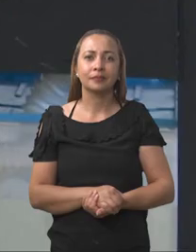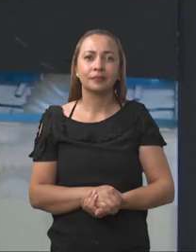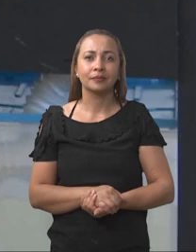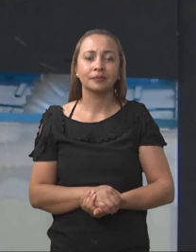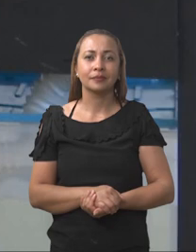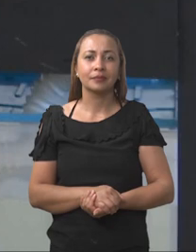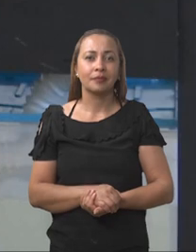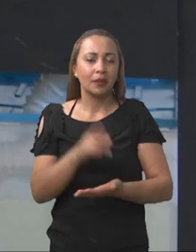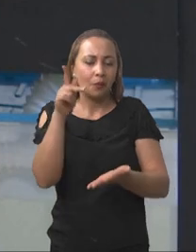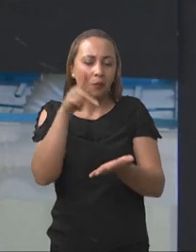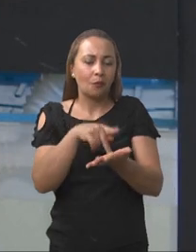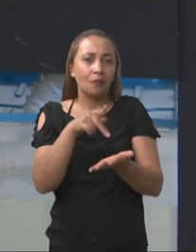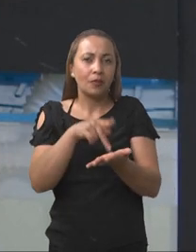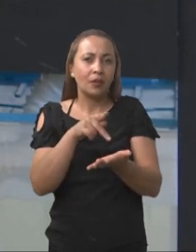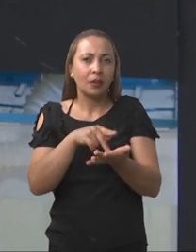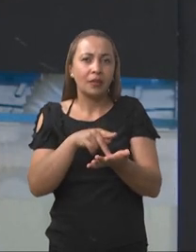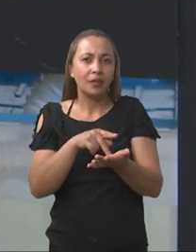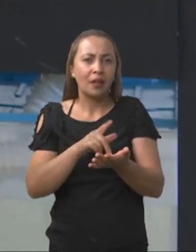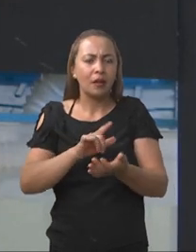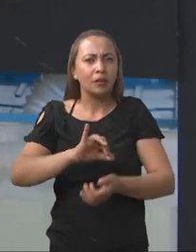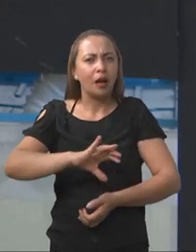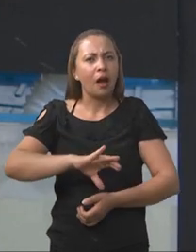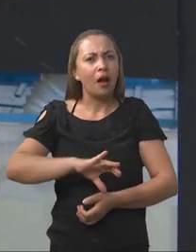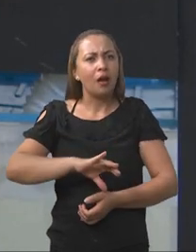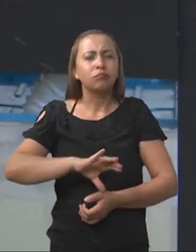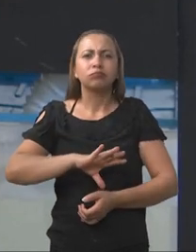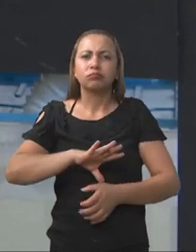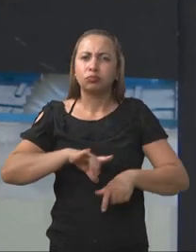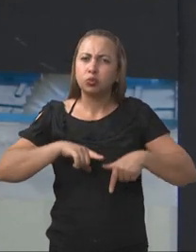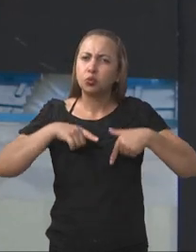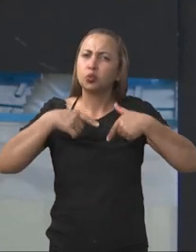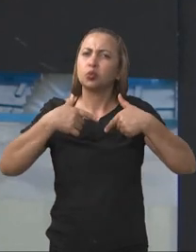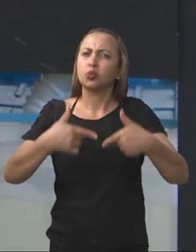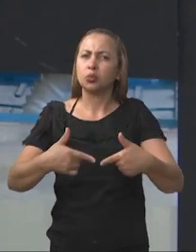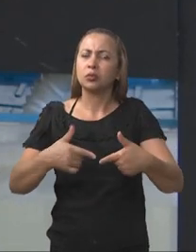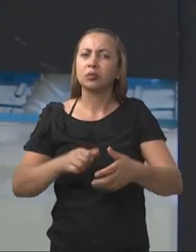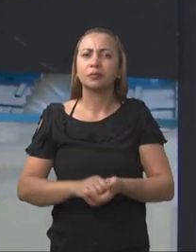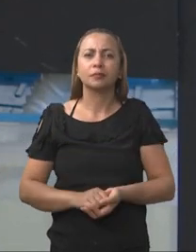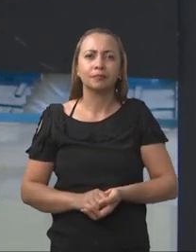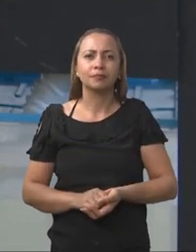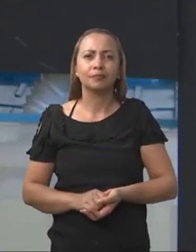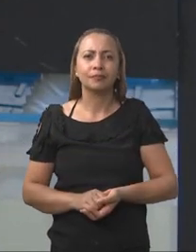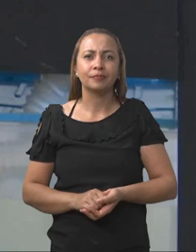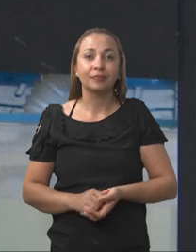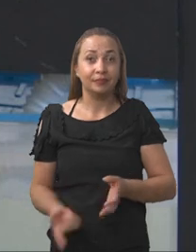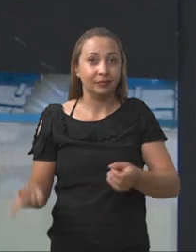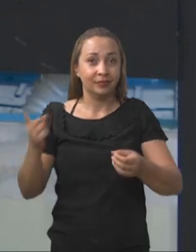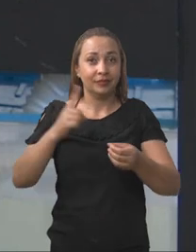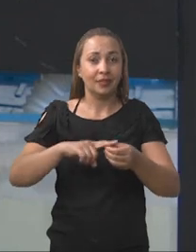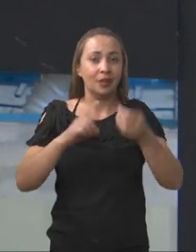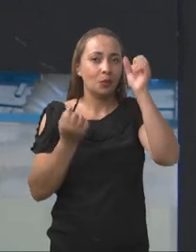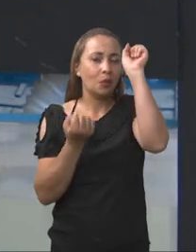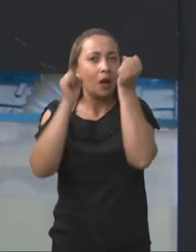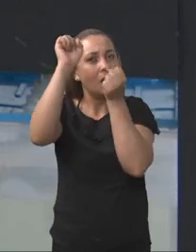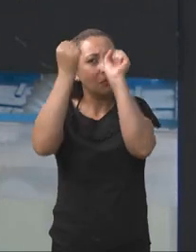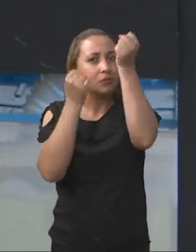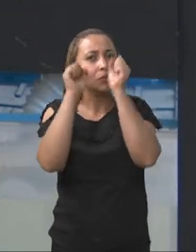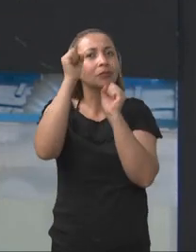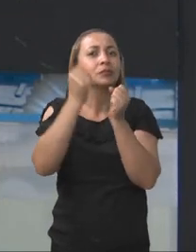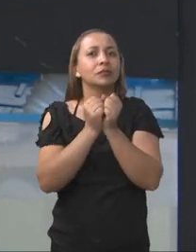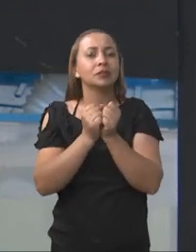Foi um verdadeiro desafio trazer um equipamento tão